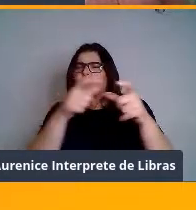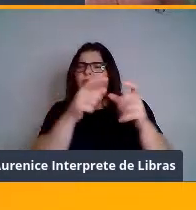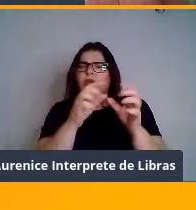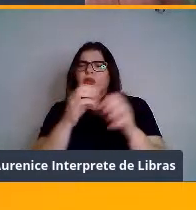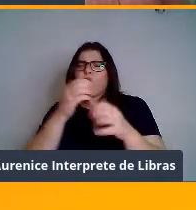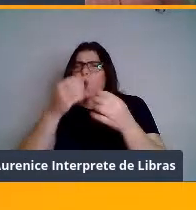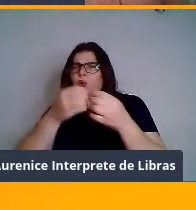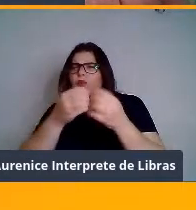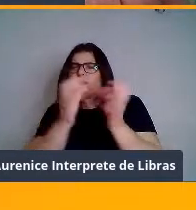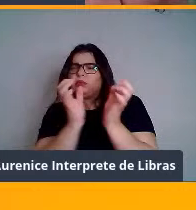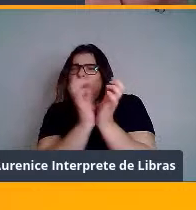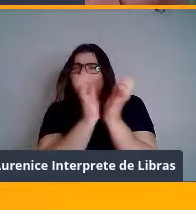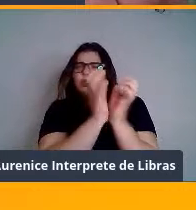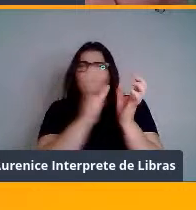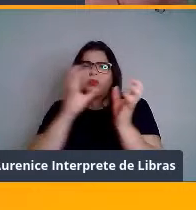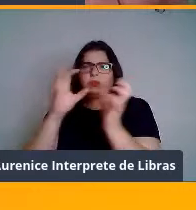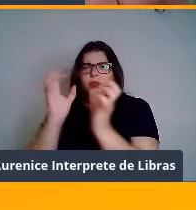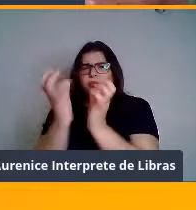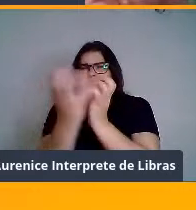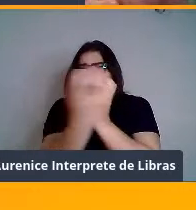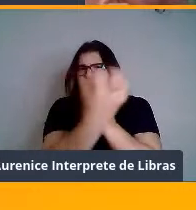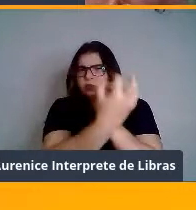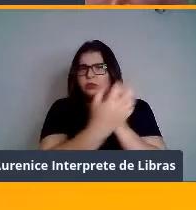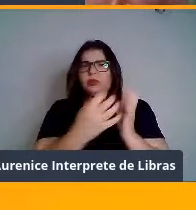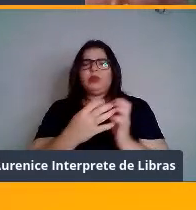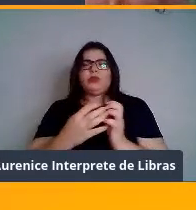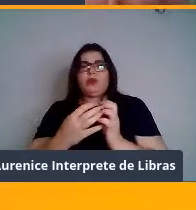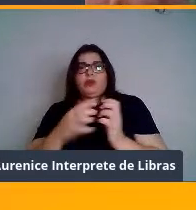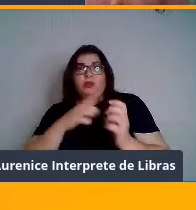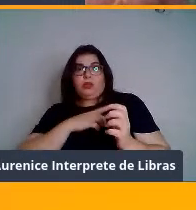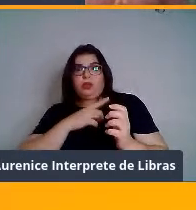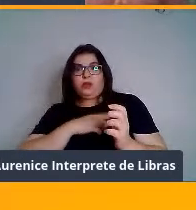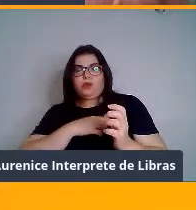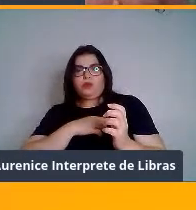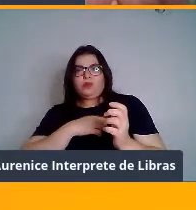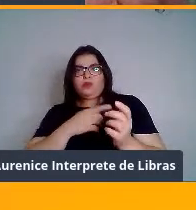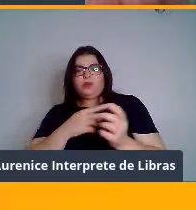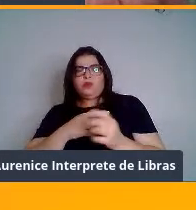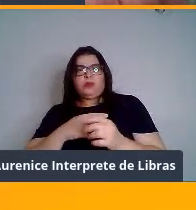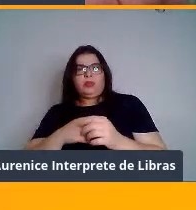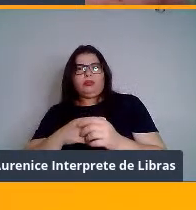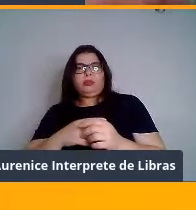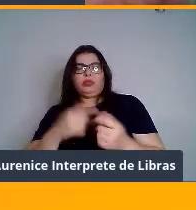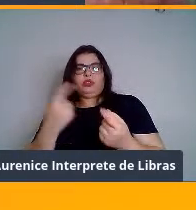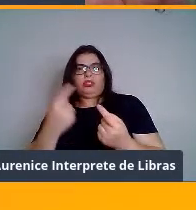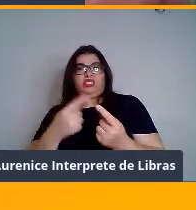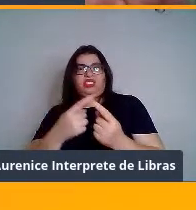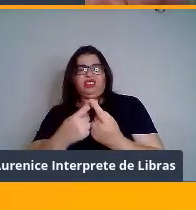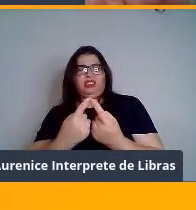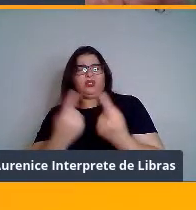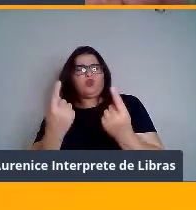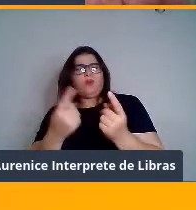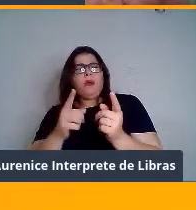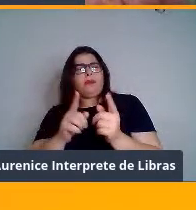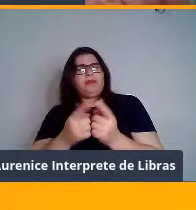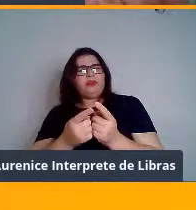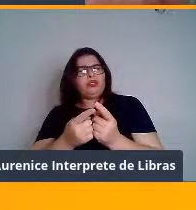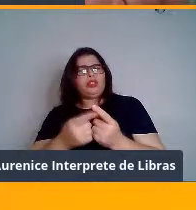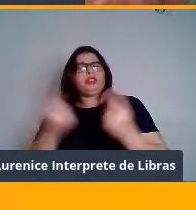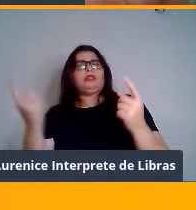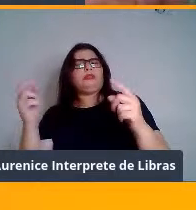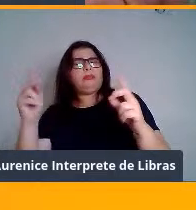copulam com vários machos e propiciam uma competição espermática dentro do ouviduto delas, né? Vários machos vão depositar seus